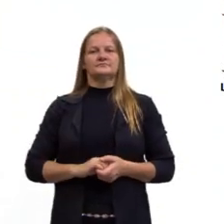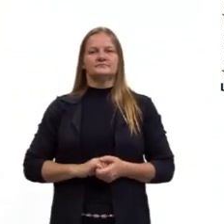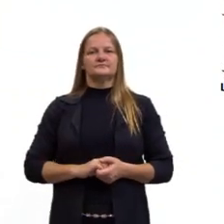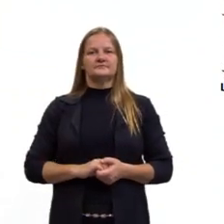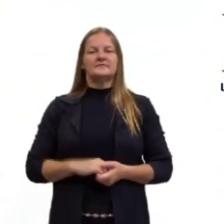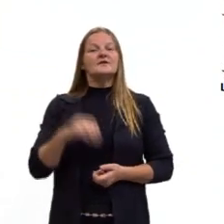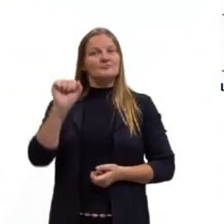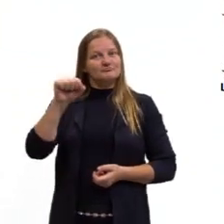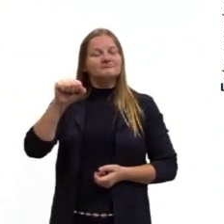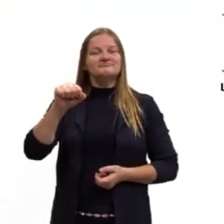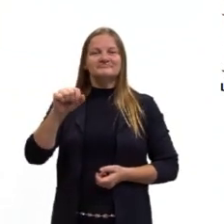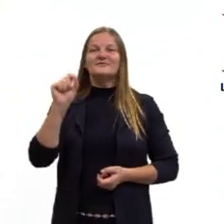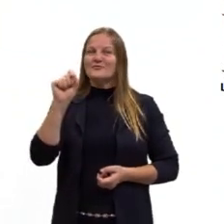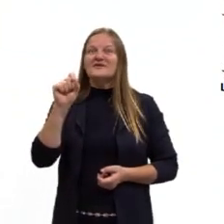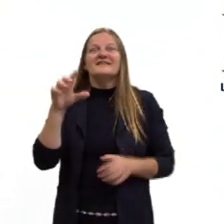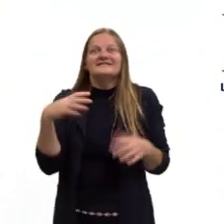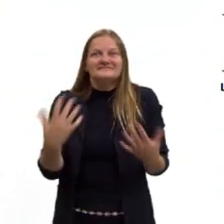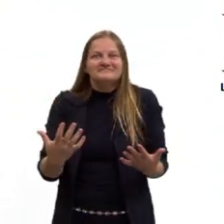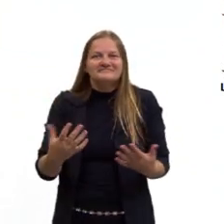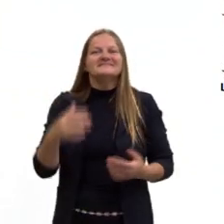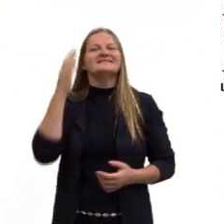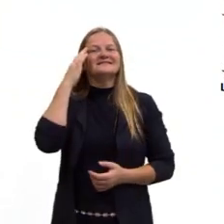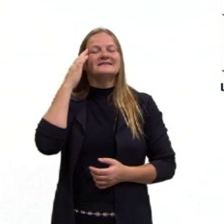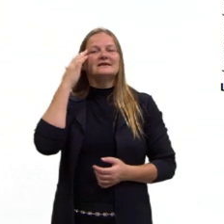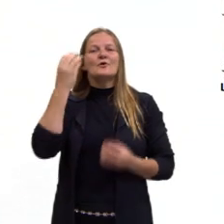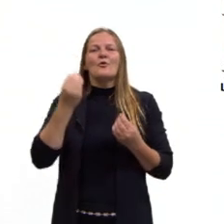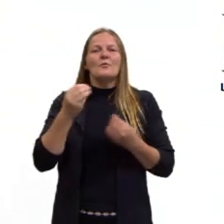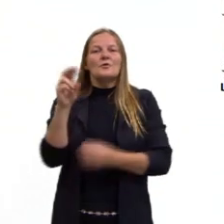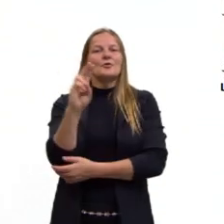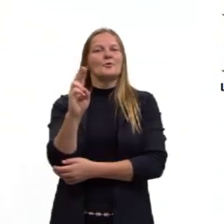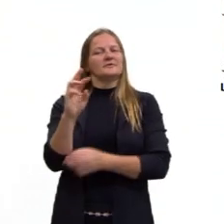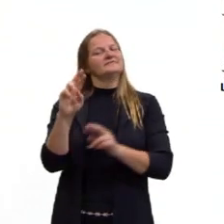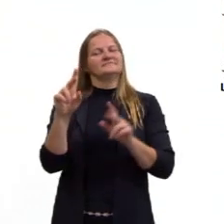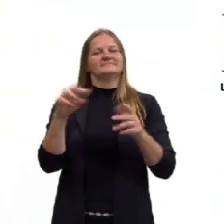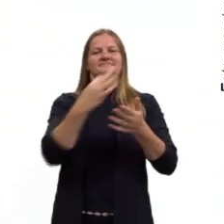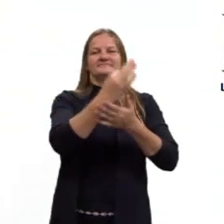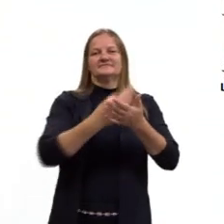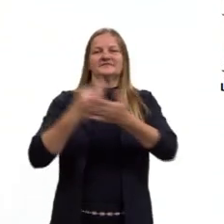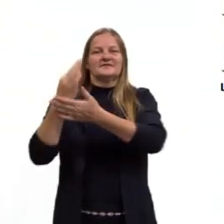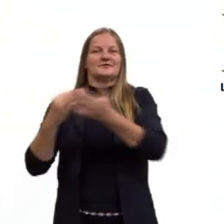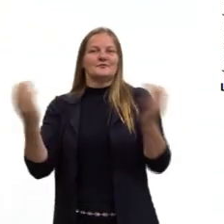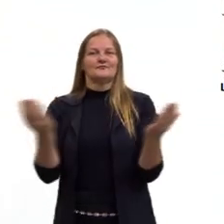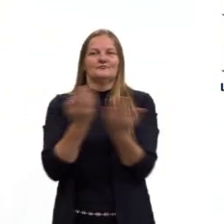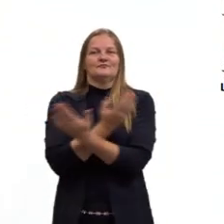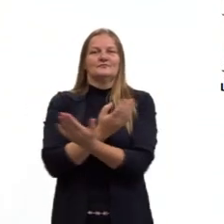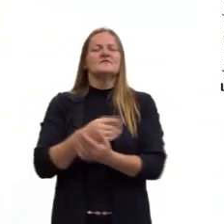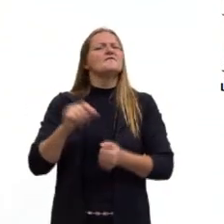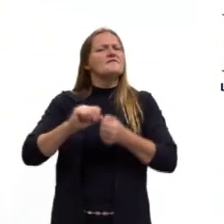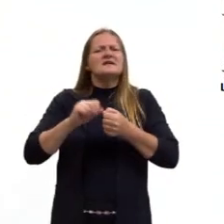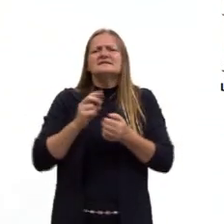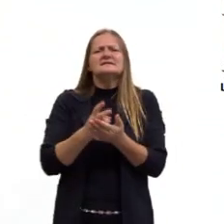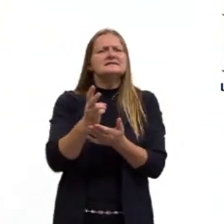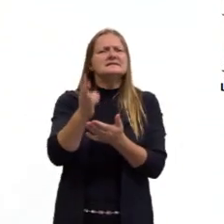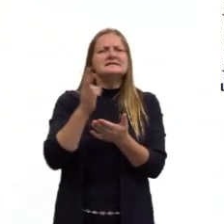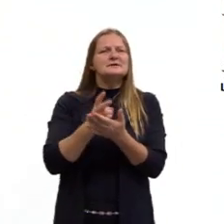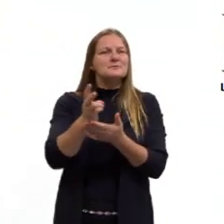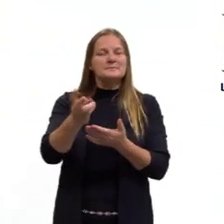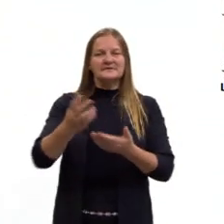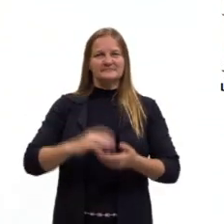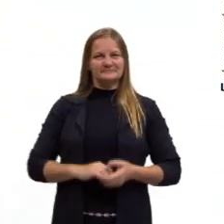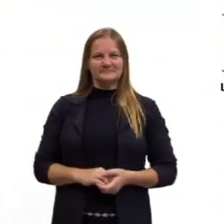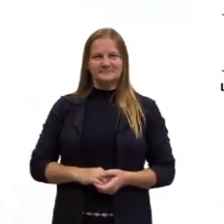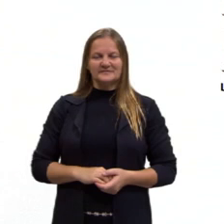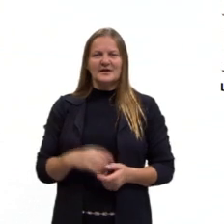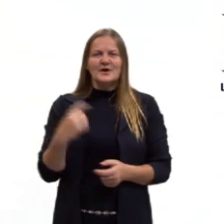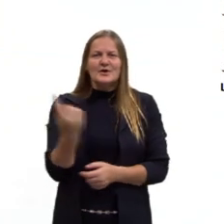Sim, eu sei o que é. Talvez eu não saiba pelo nome. Porque a gente faz isso o tempo todo. A gente